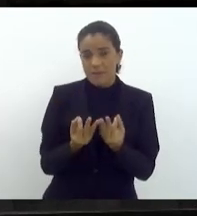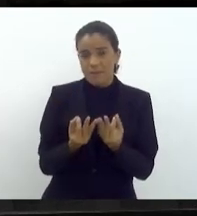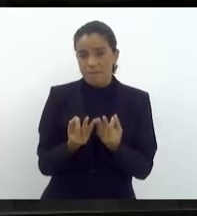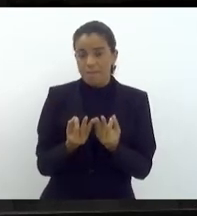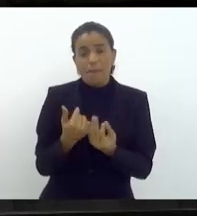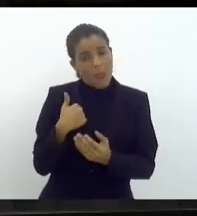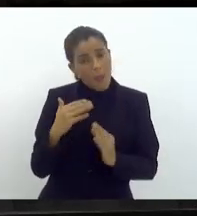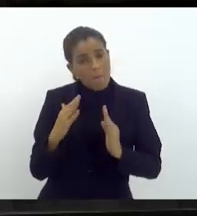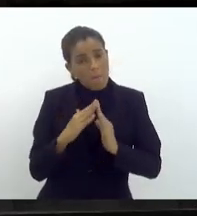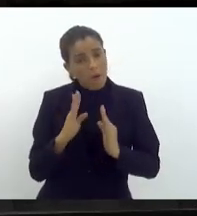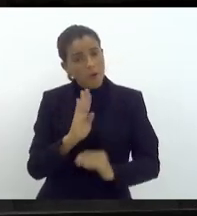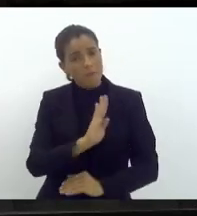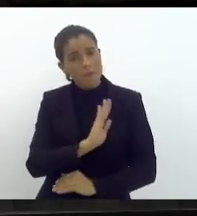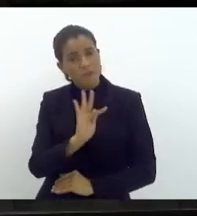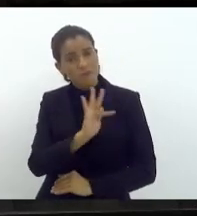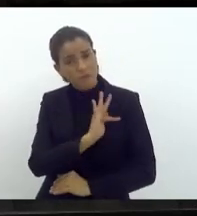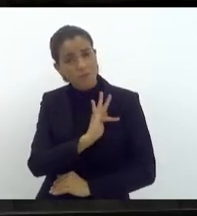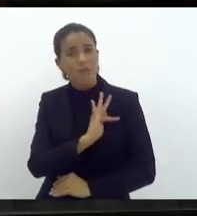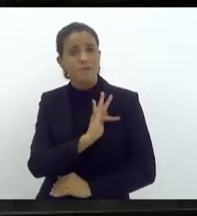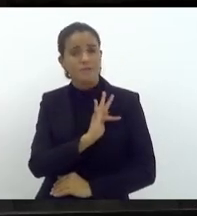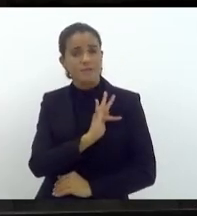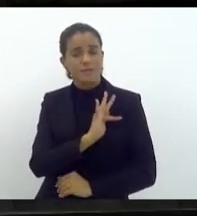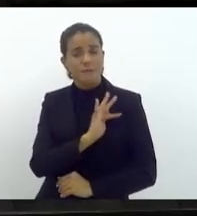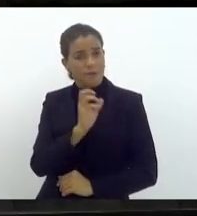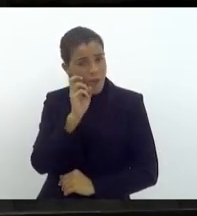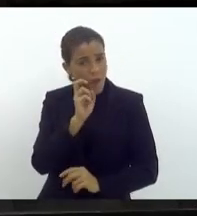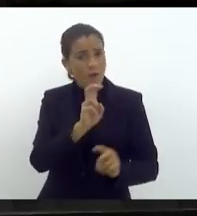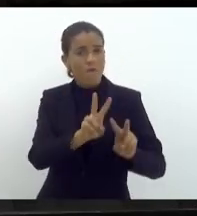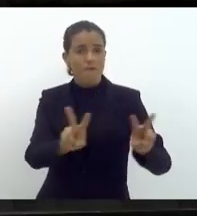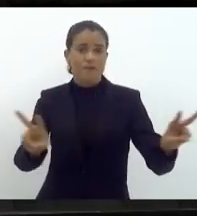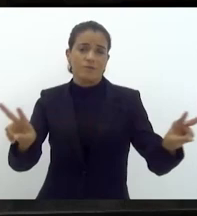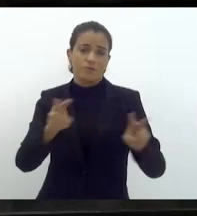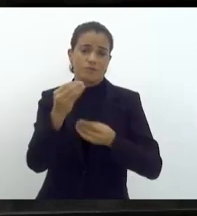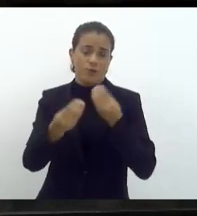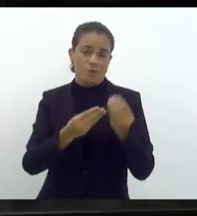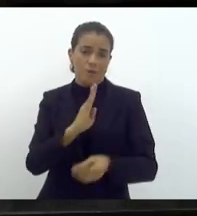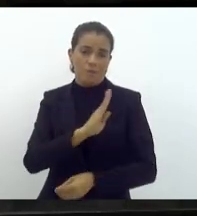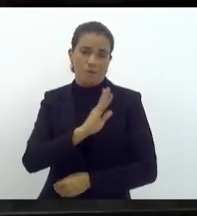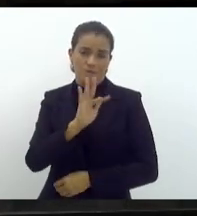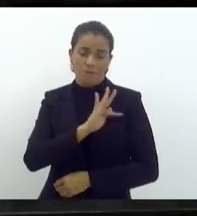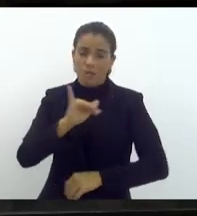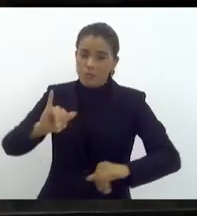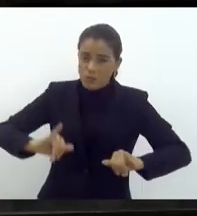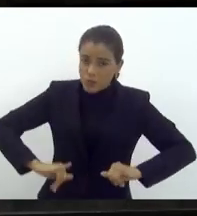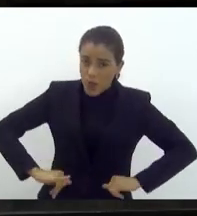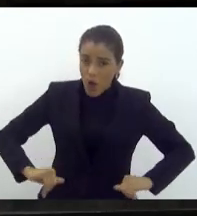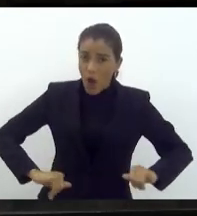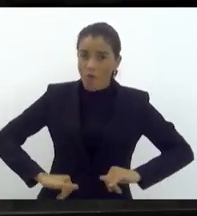Sou morador da Baixada Fluminense e vejo como a Baixada Fluminense sofre com a crescência do crime.